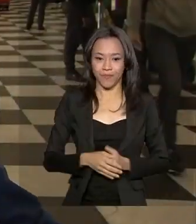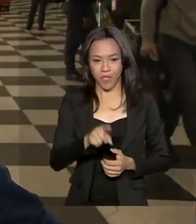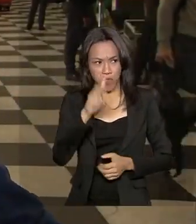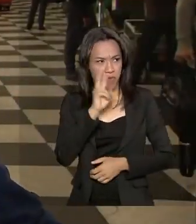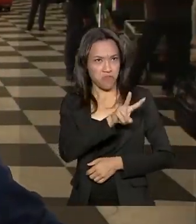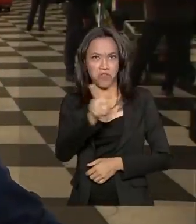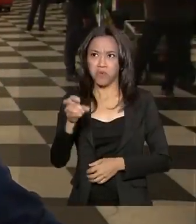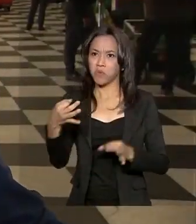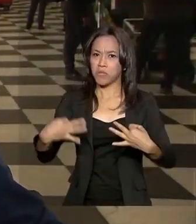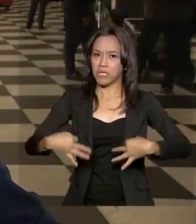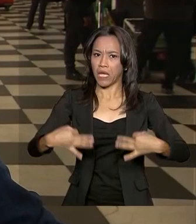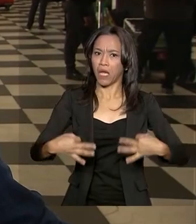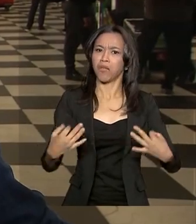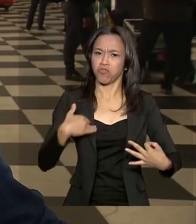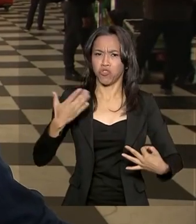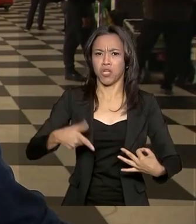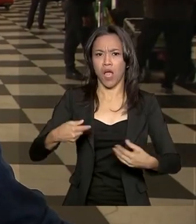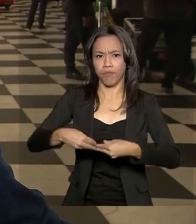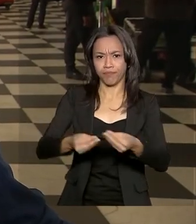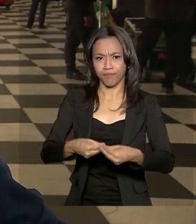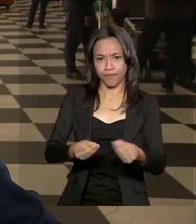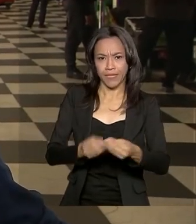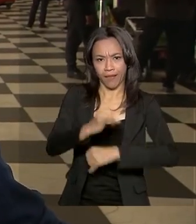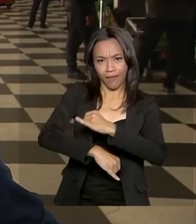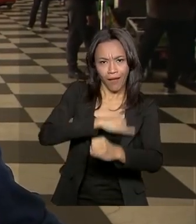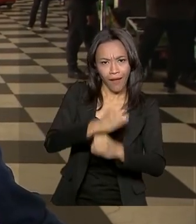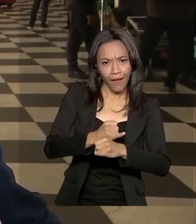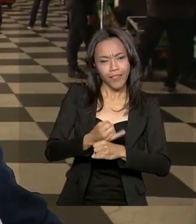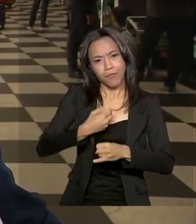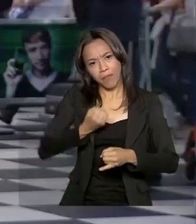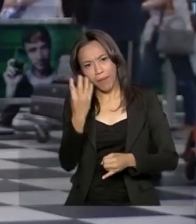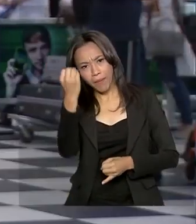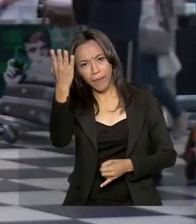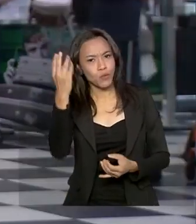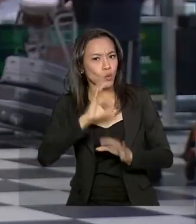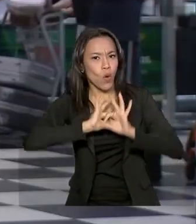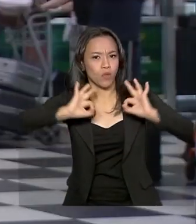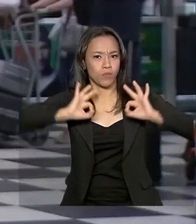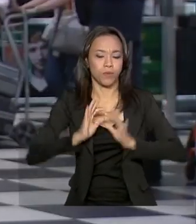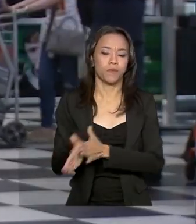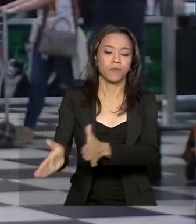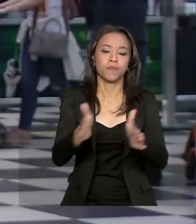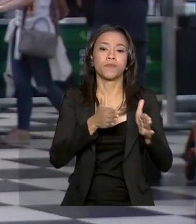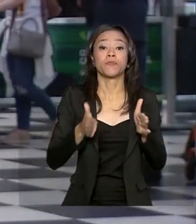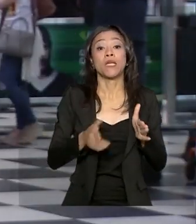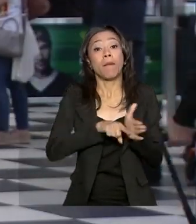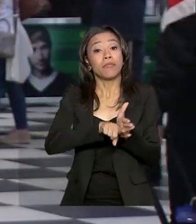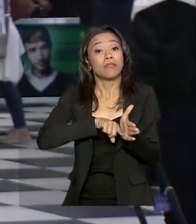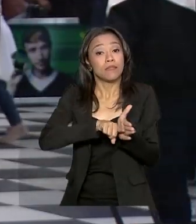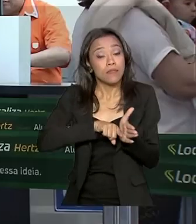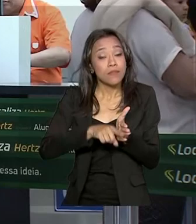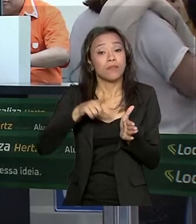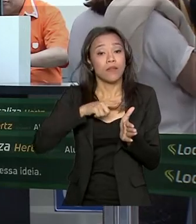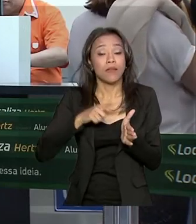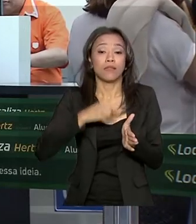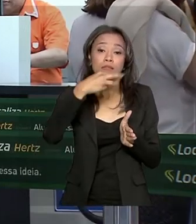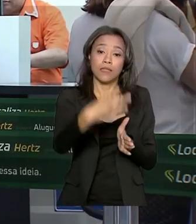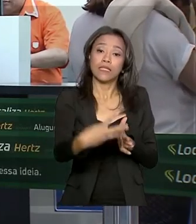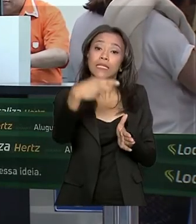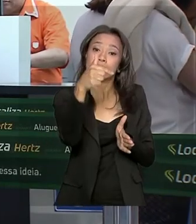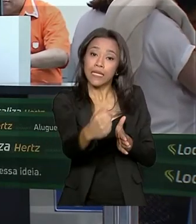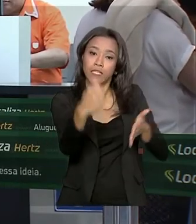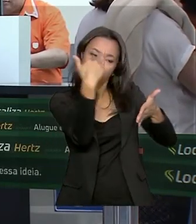vendo aqui, está tudo certinho. Já fiz o check-in pela internet, então está tudo ótimo. Ao todo, pesquisa afere 37 indicadores de